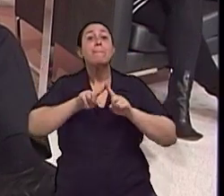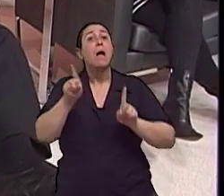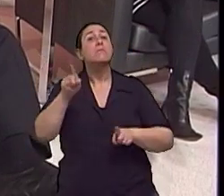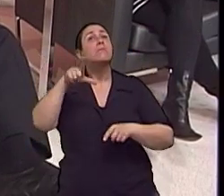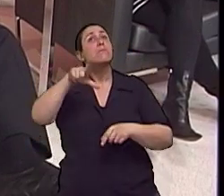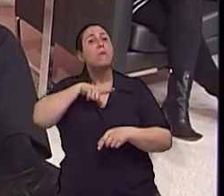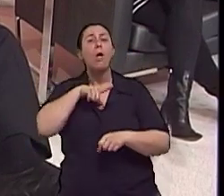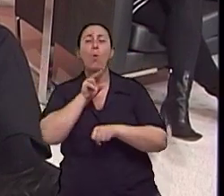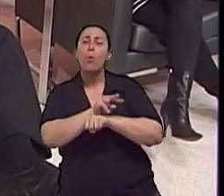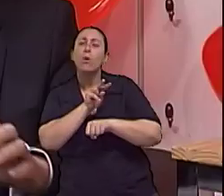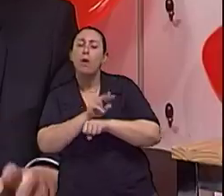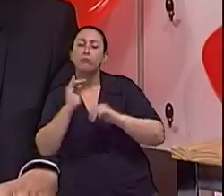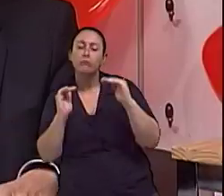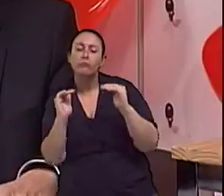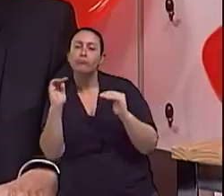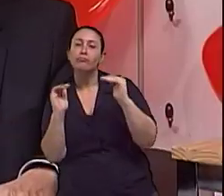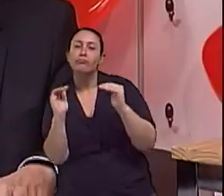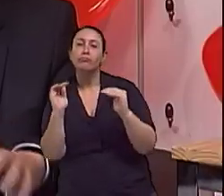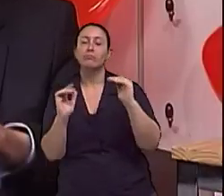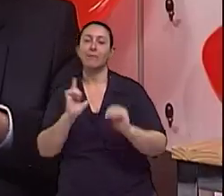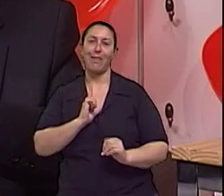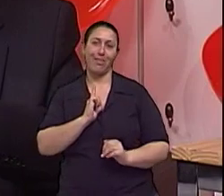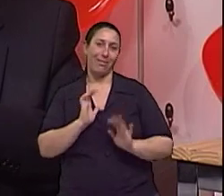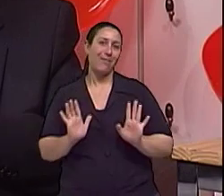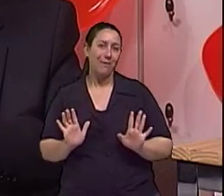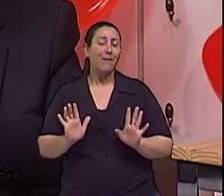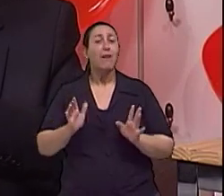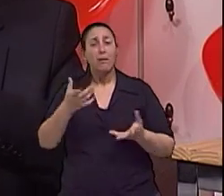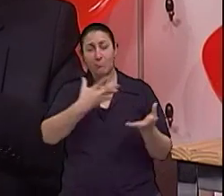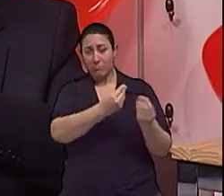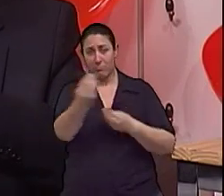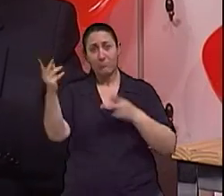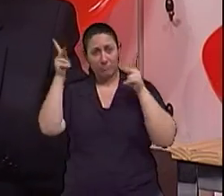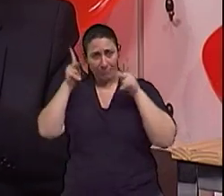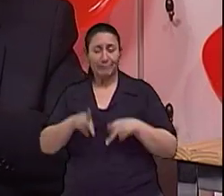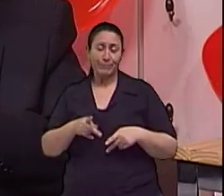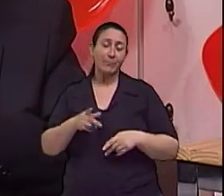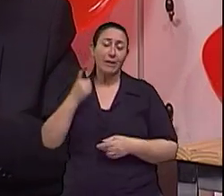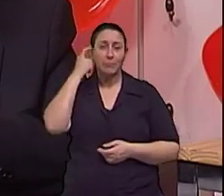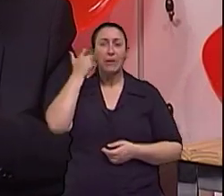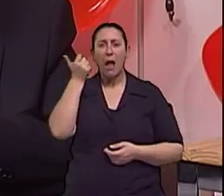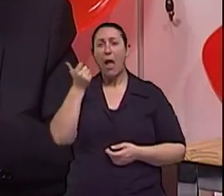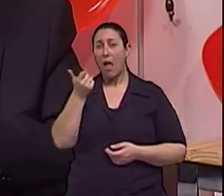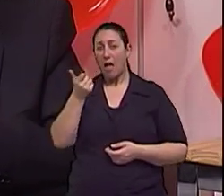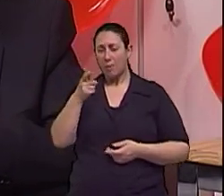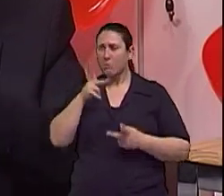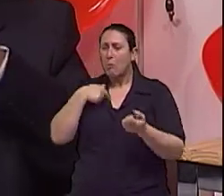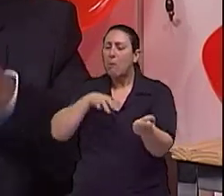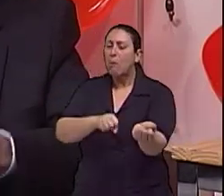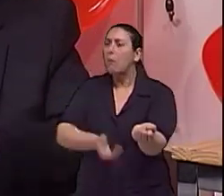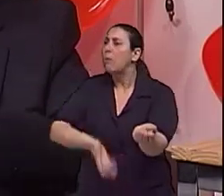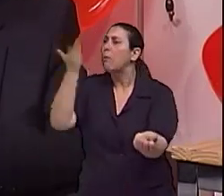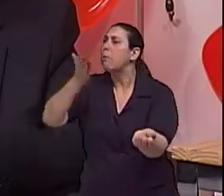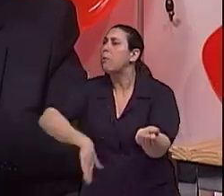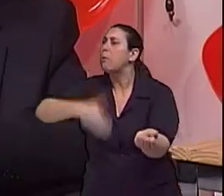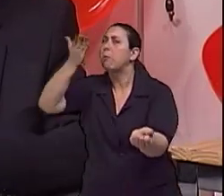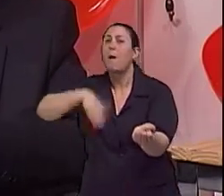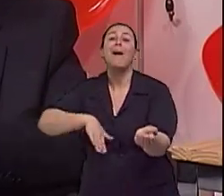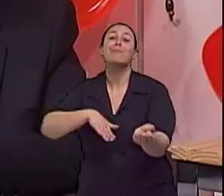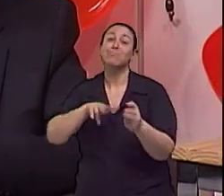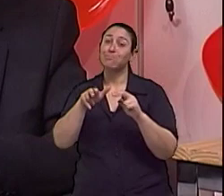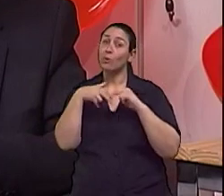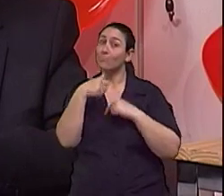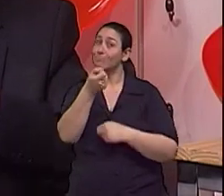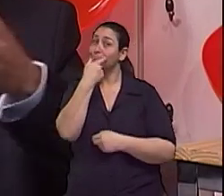vezes que a pressão não é controlada, assim, ela tem associado. Ou a medicação não está adequada para aquele paciente, ou o paciente não